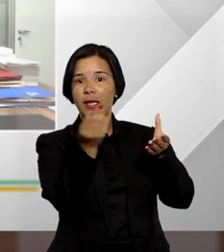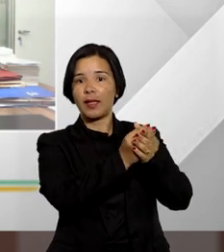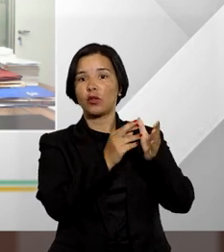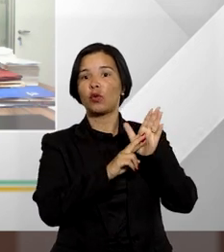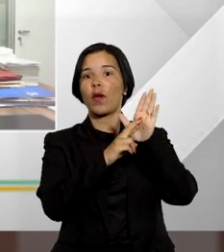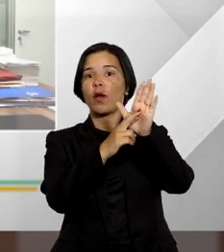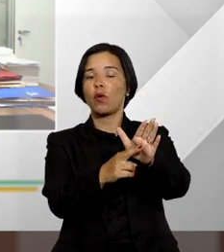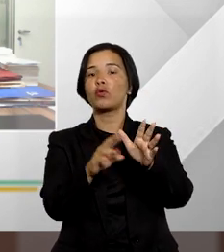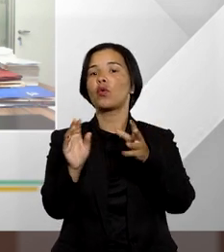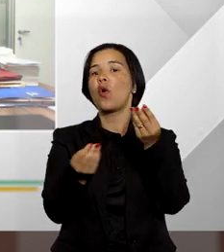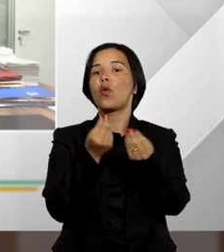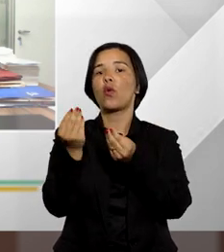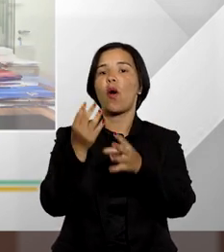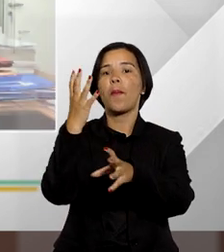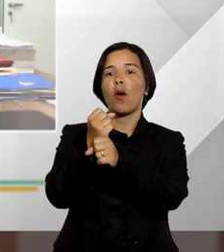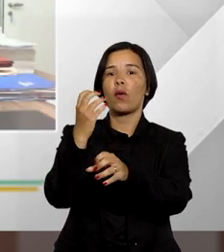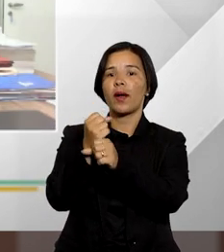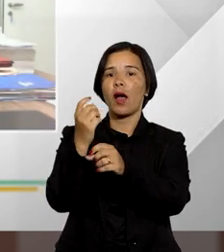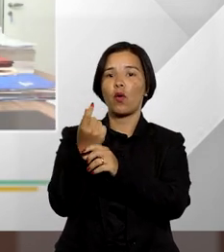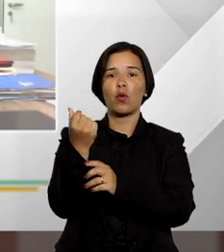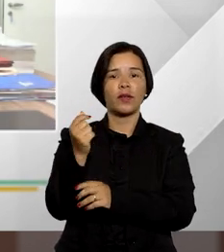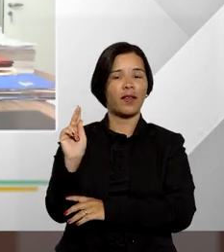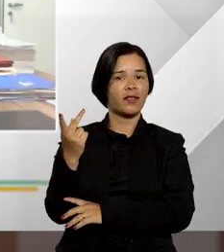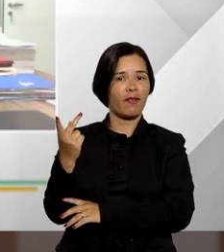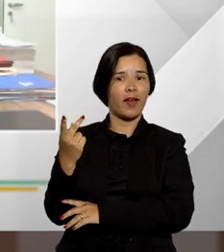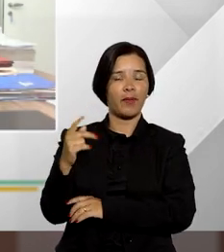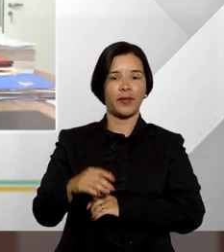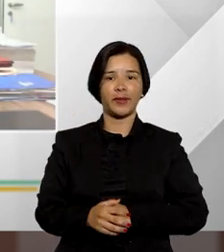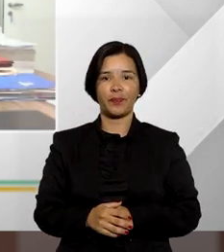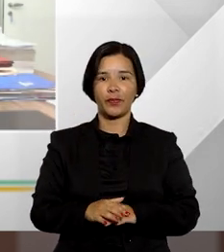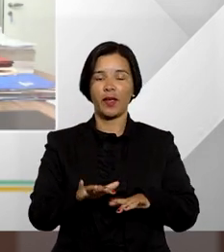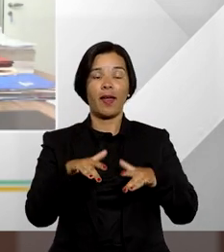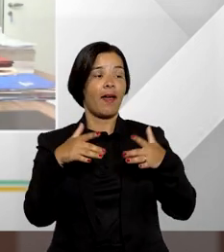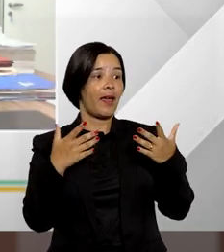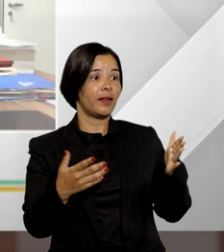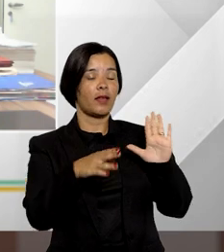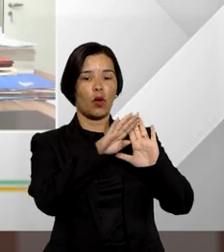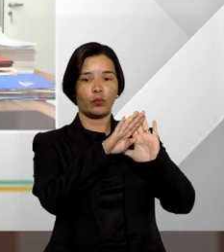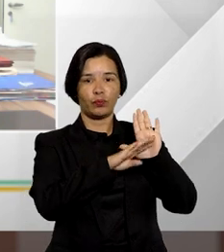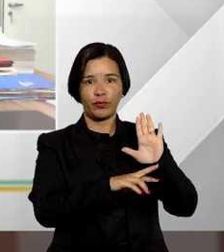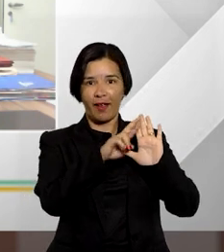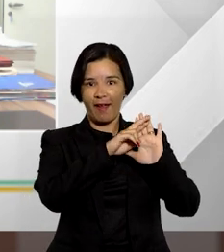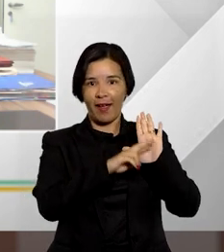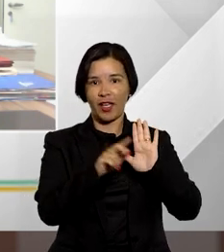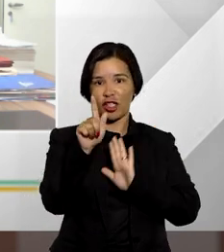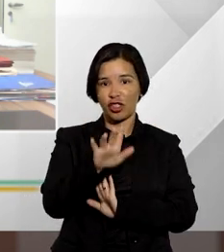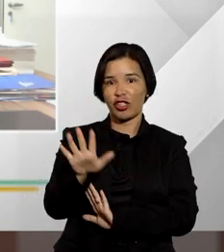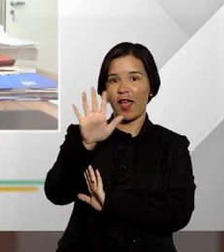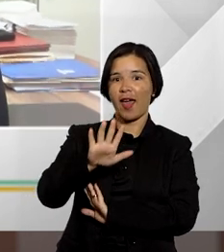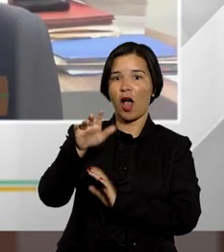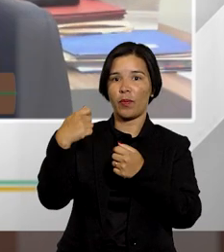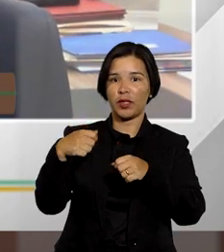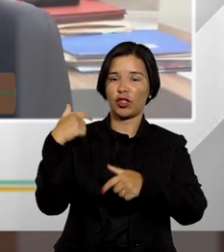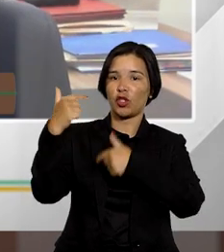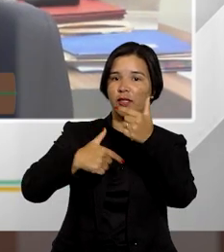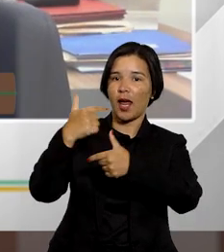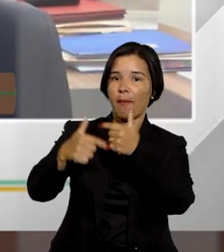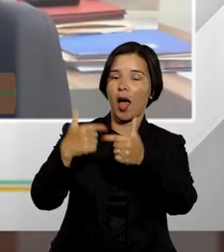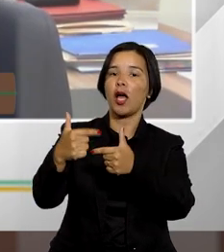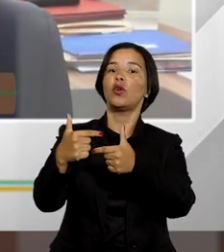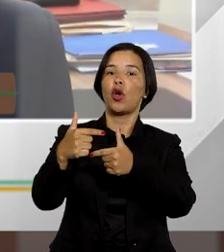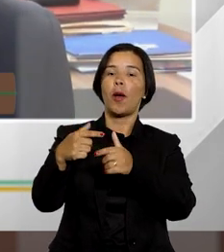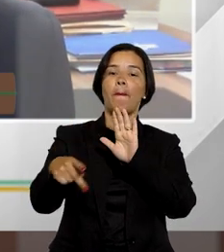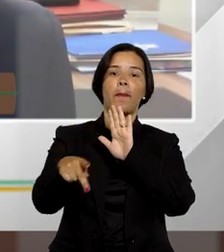como é que é o cálculo dessa verba. Na aferição dos honorários segue aquelas regras gerais que devem não ser considerados trabalho